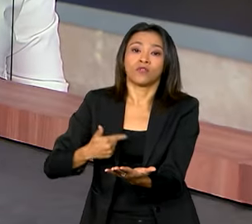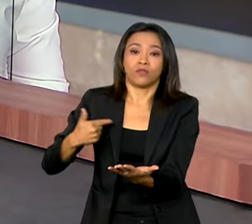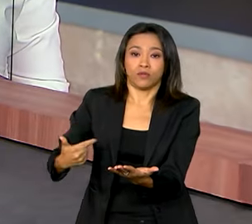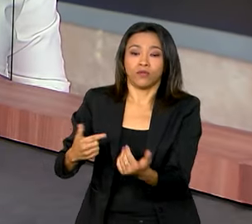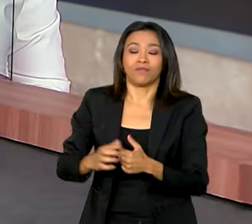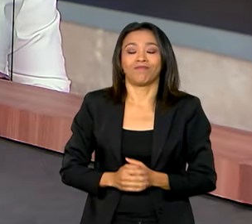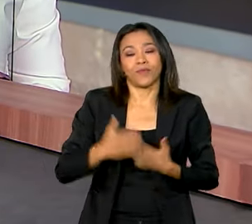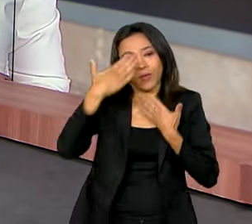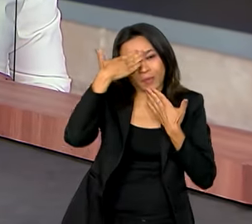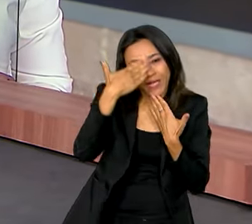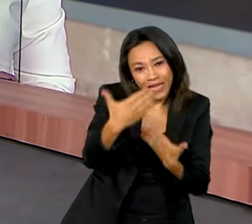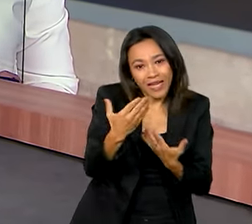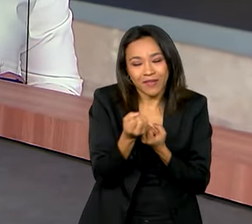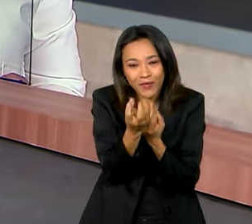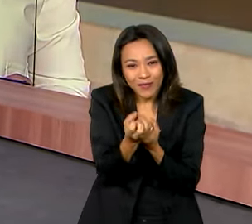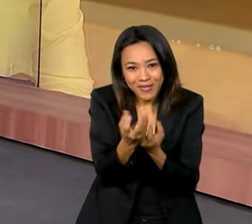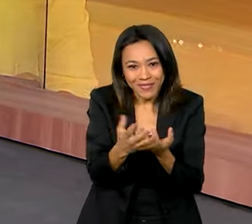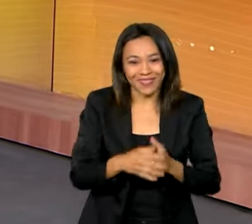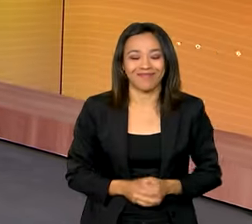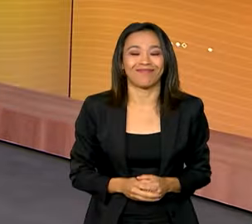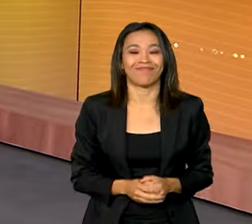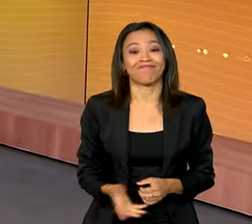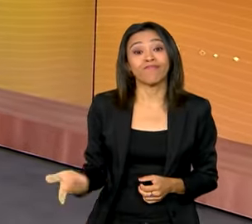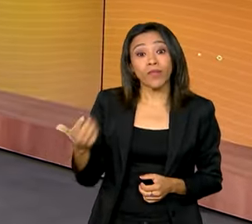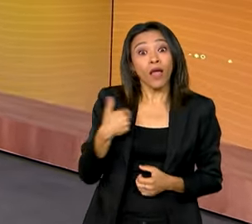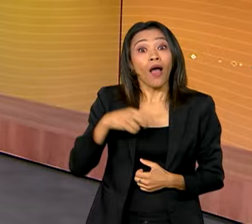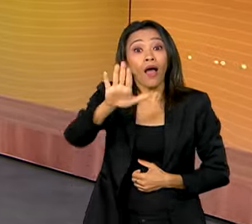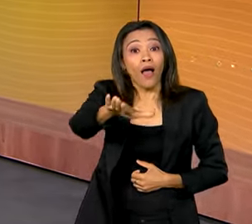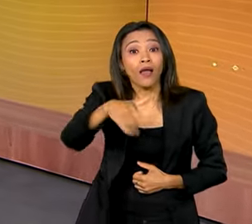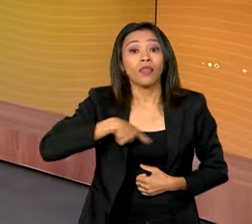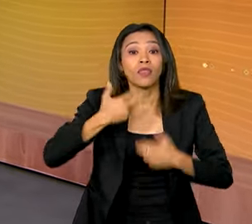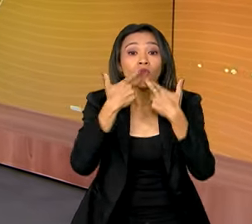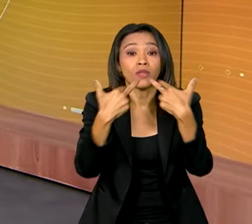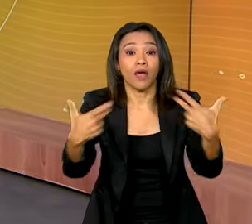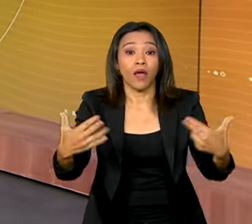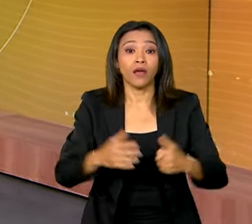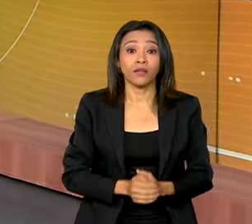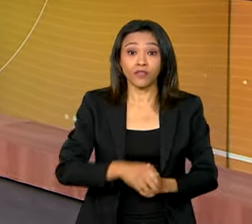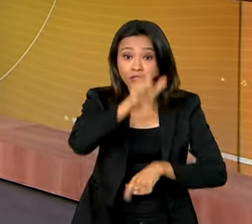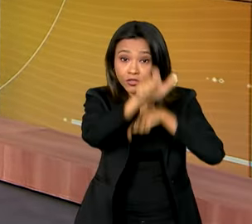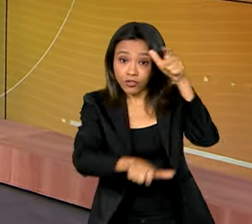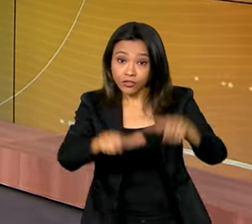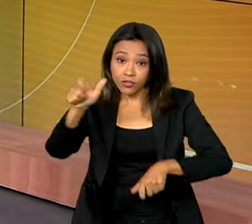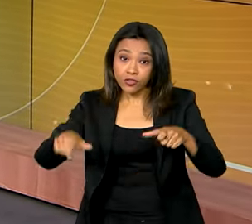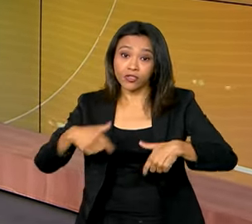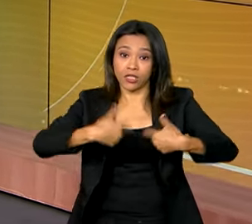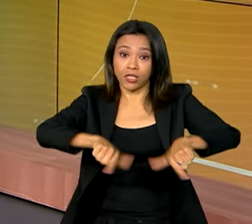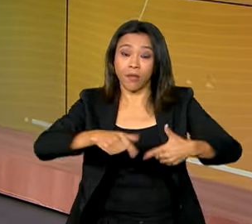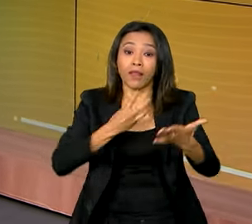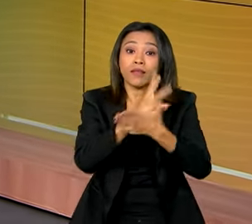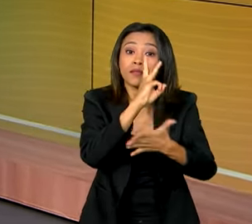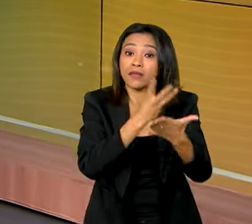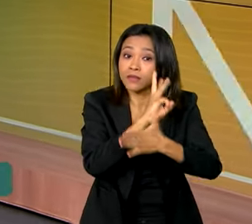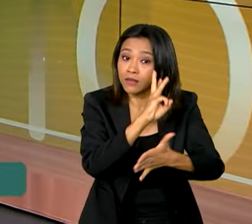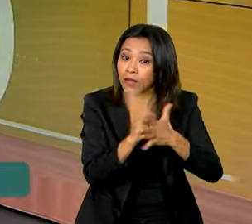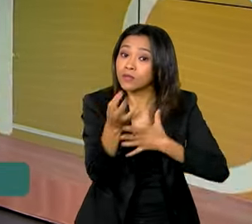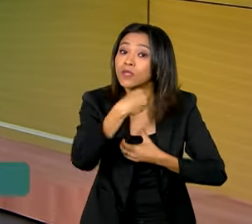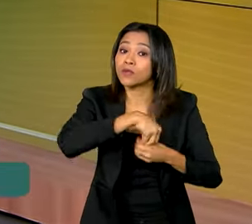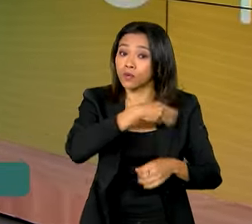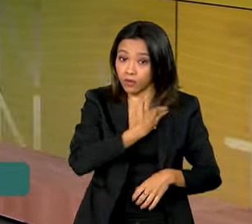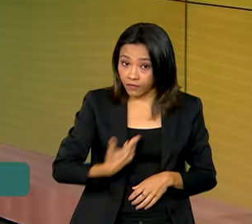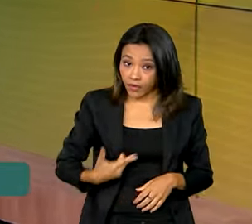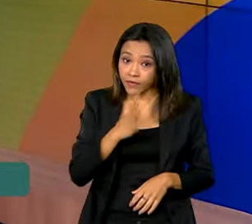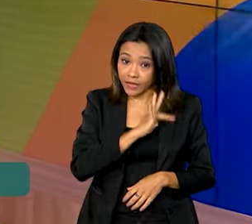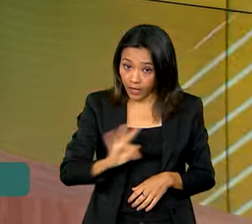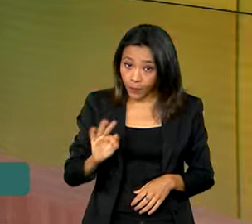obrigada pelas suas informações, Jéssica. E tem novidade para os trabalhadores terceirizados da Administração Pública Federal.